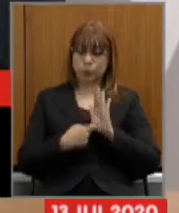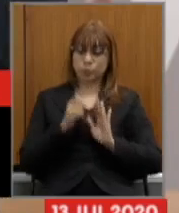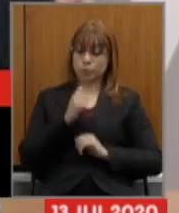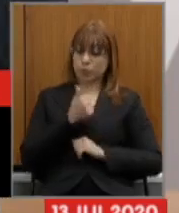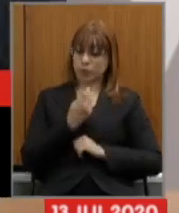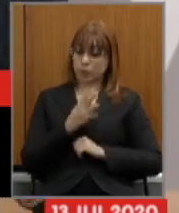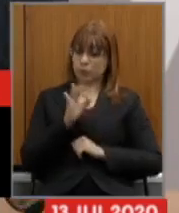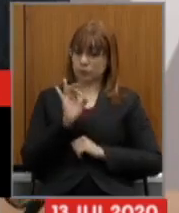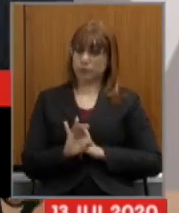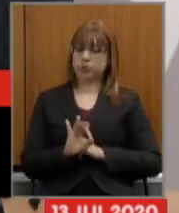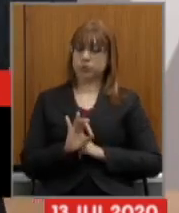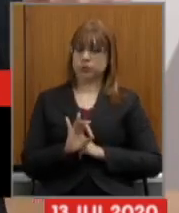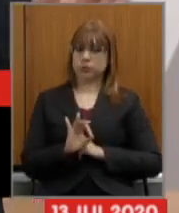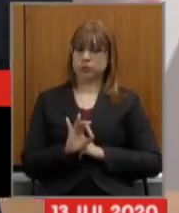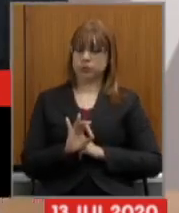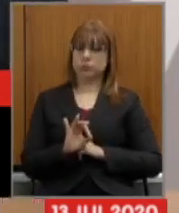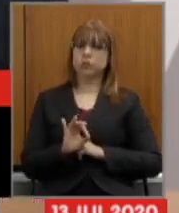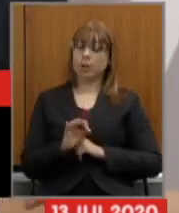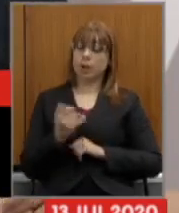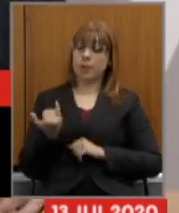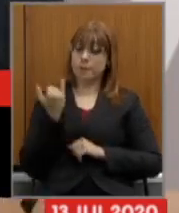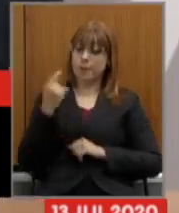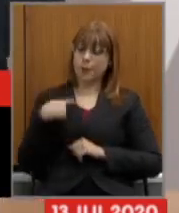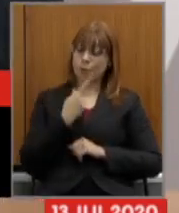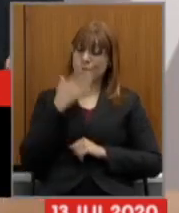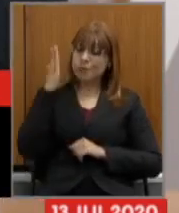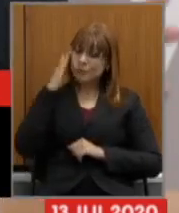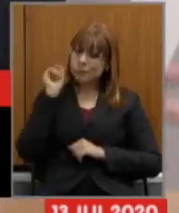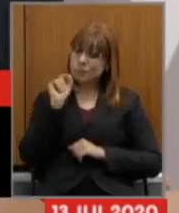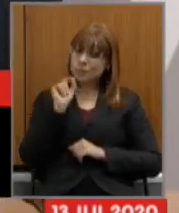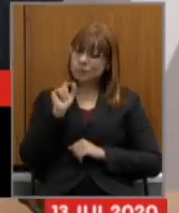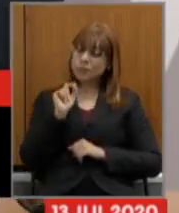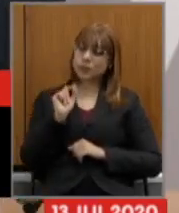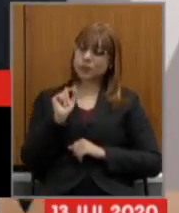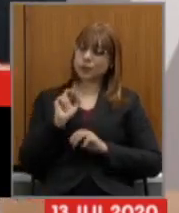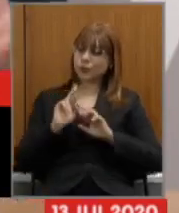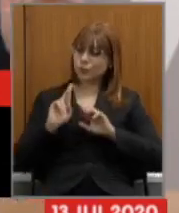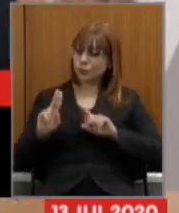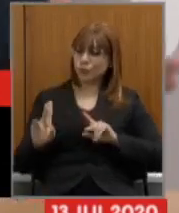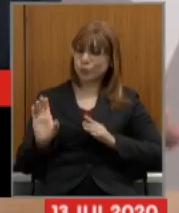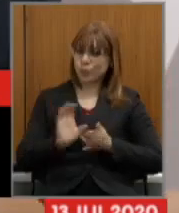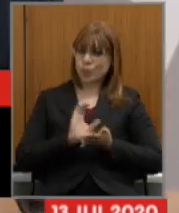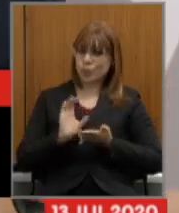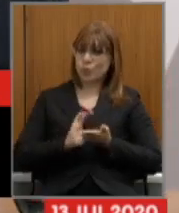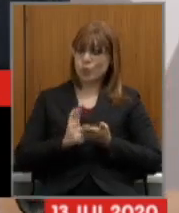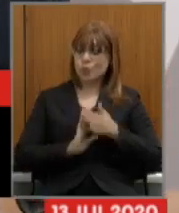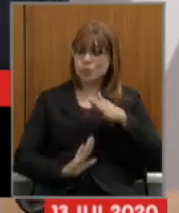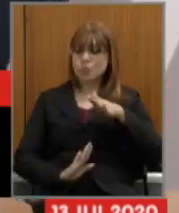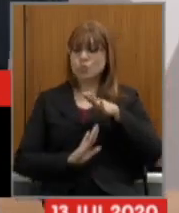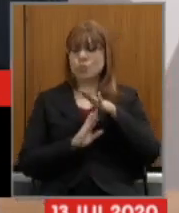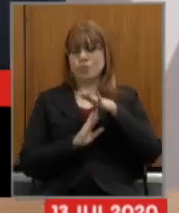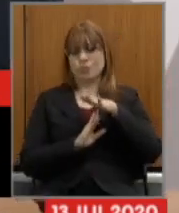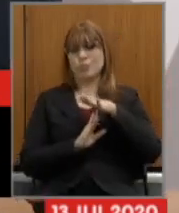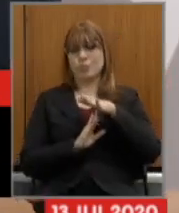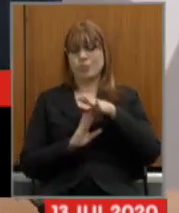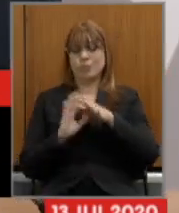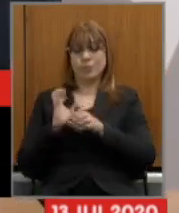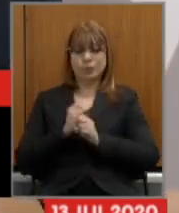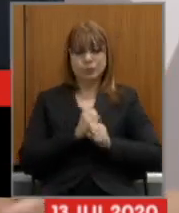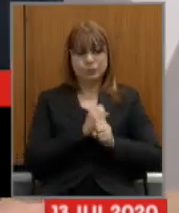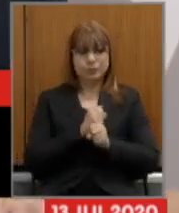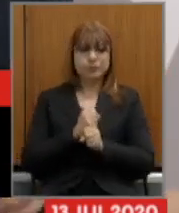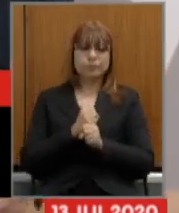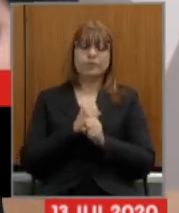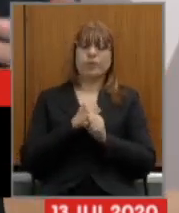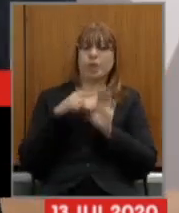projetos de autoria do governo é importante que saibamos as diferenças na arrecadação o prazo para eventual equacionamento de déficit